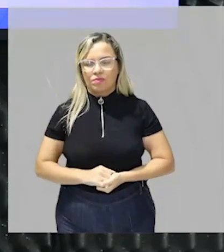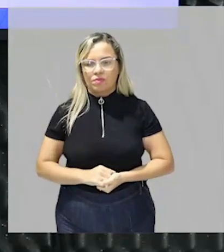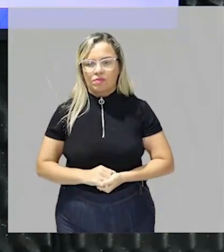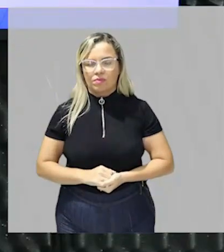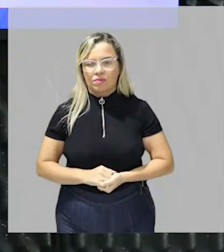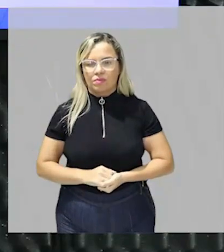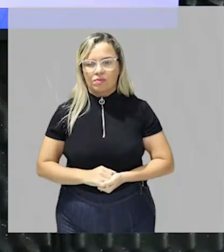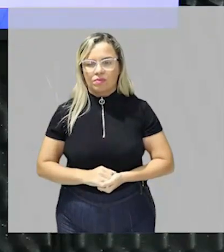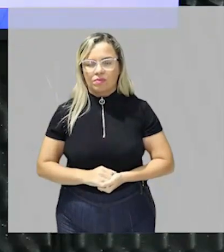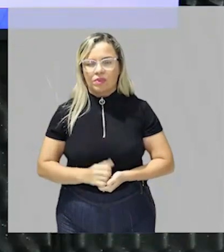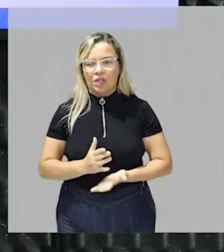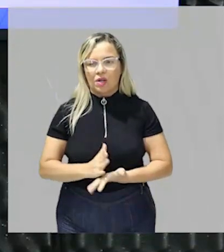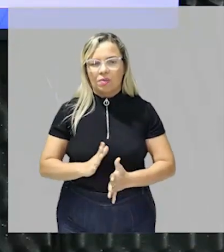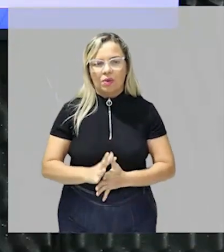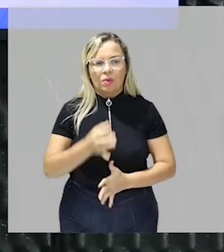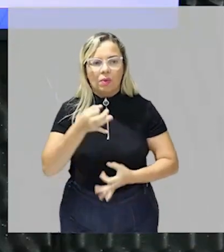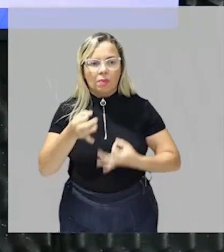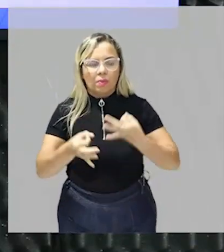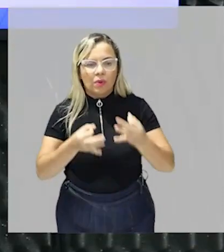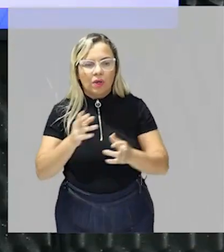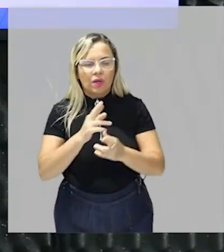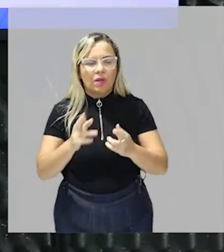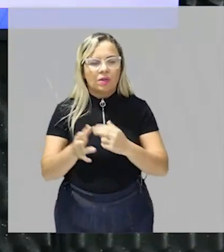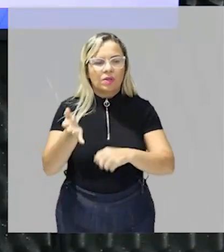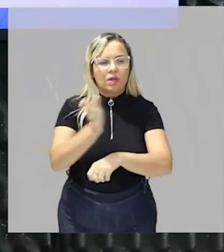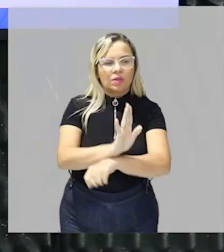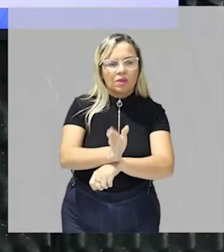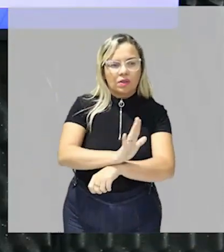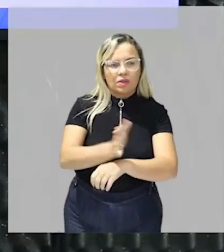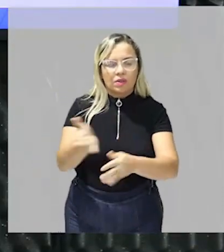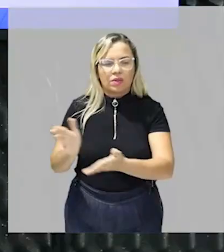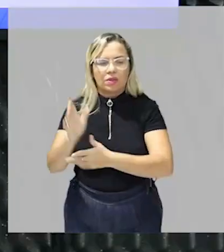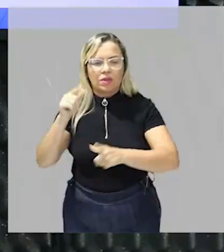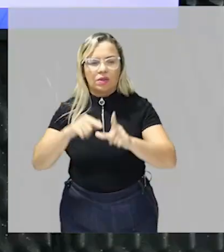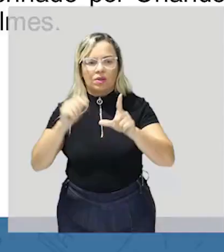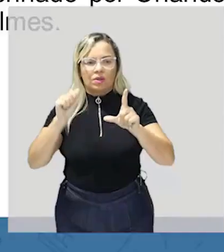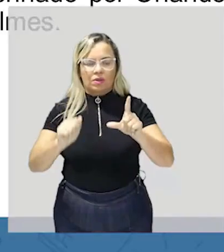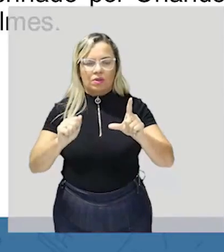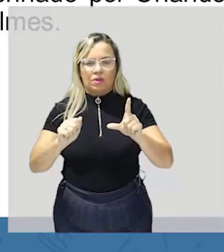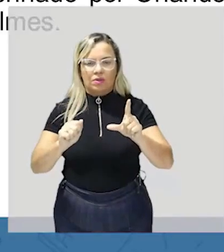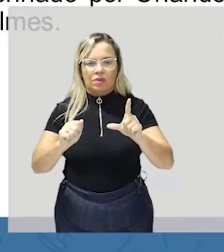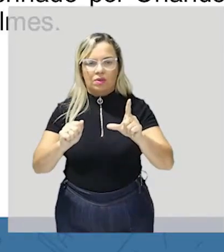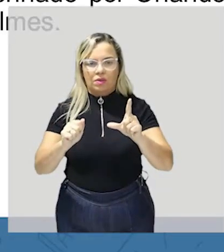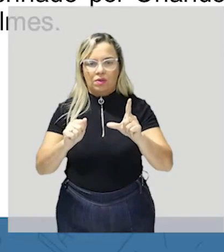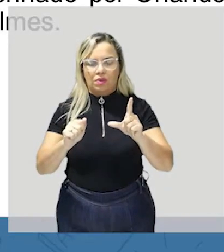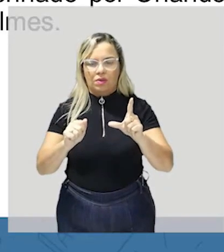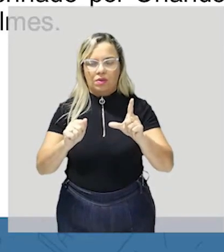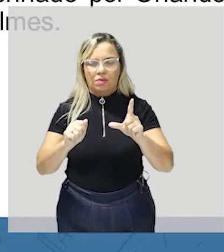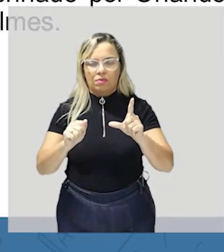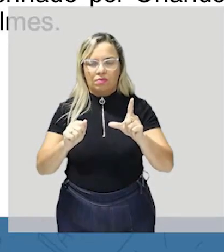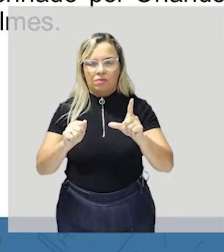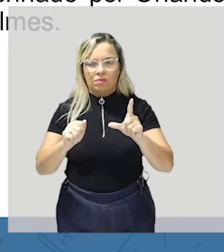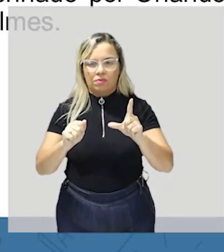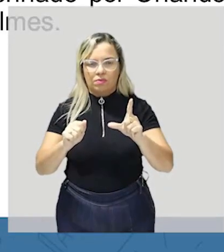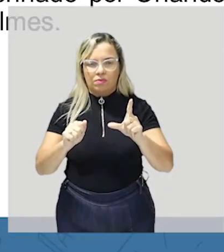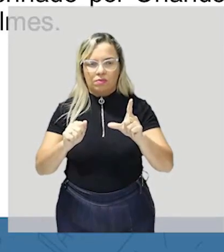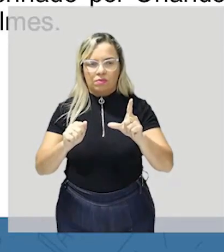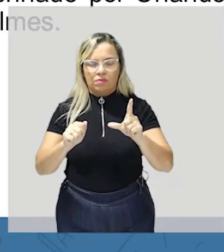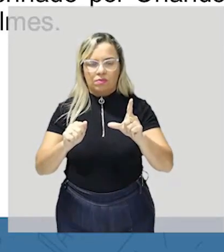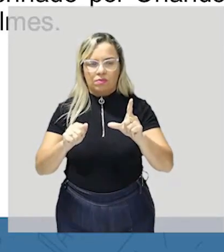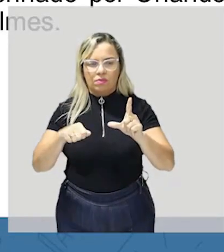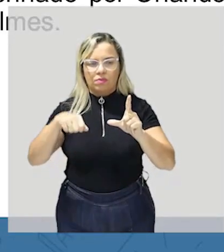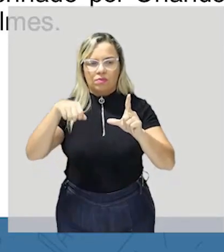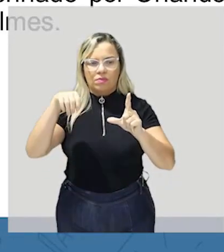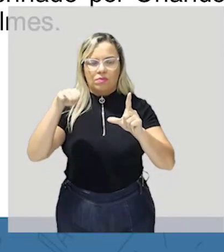encerra uma opinião a respeito de cinema que desconstrói a ideia central do conto sobre a importância das atividades de